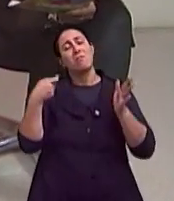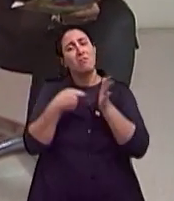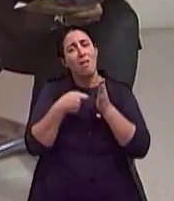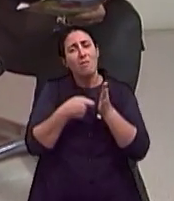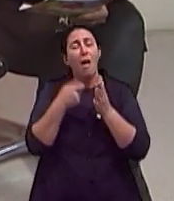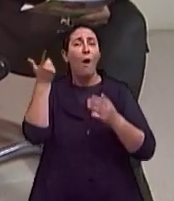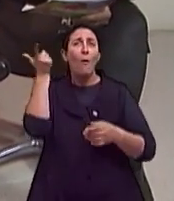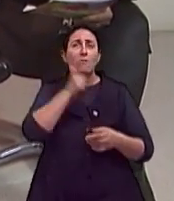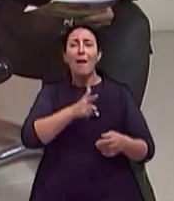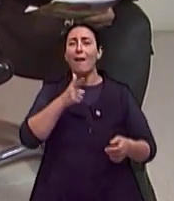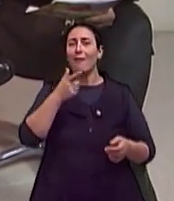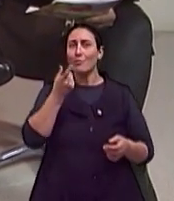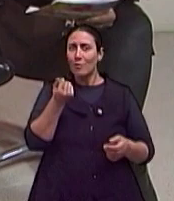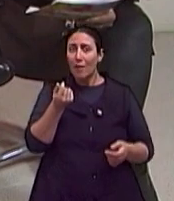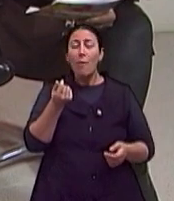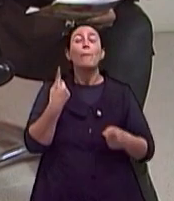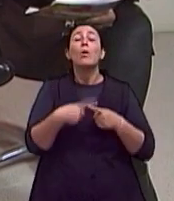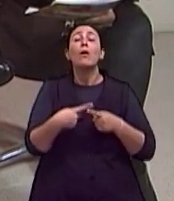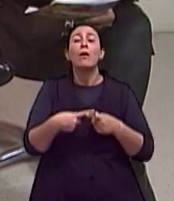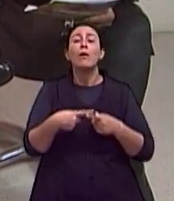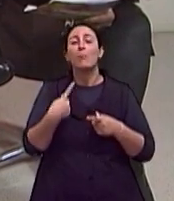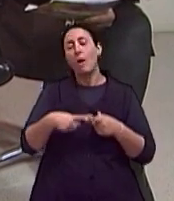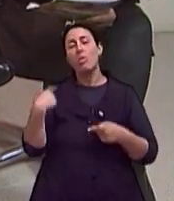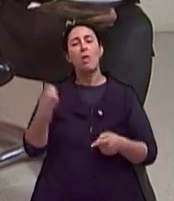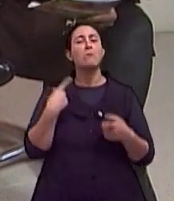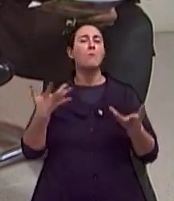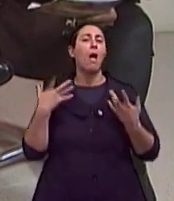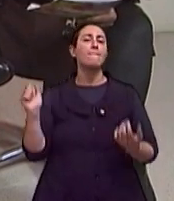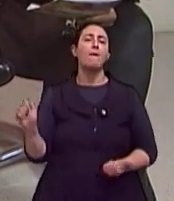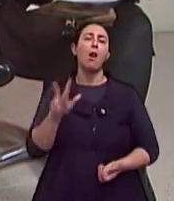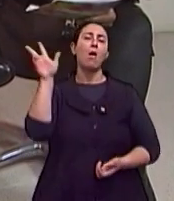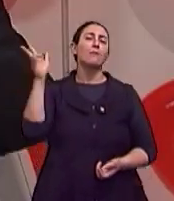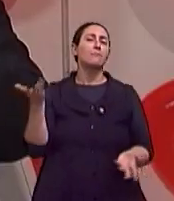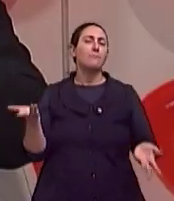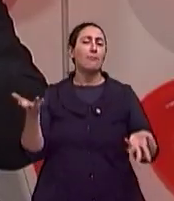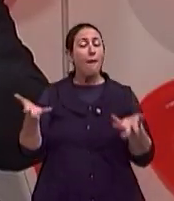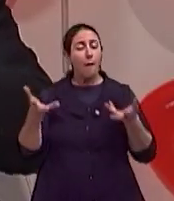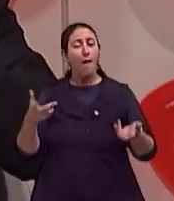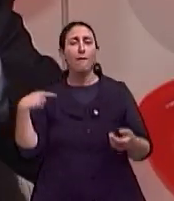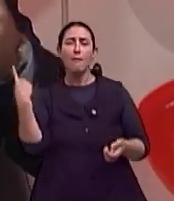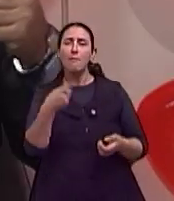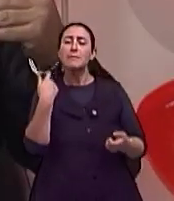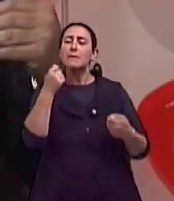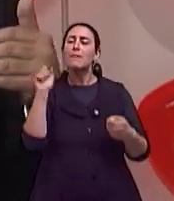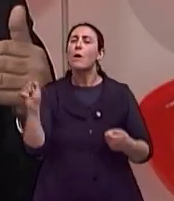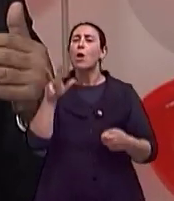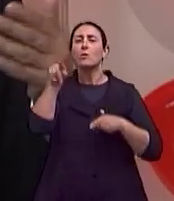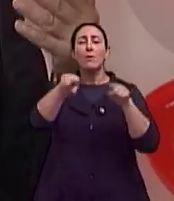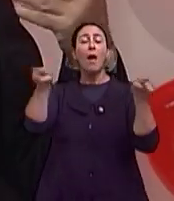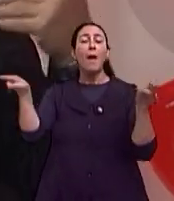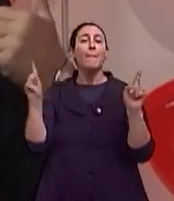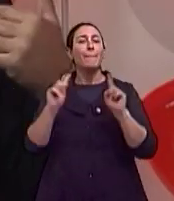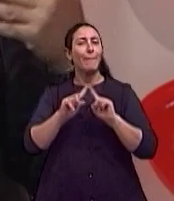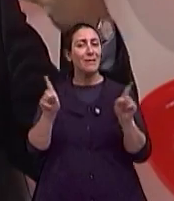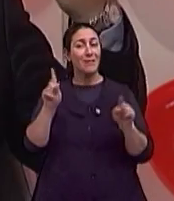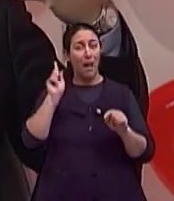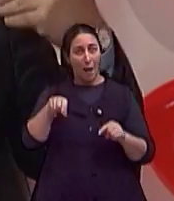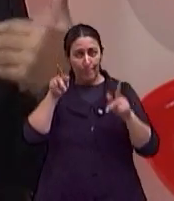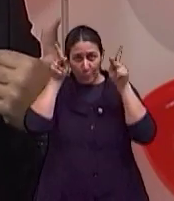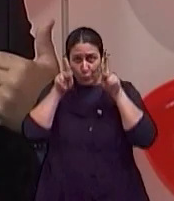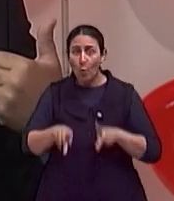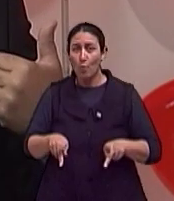da multidão, para quê? Para sermos valorizados pelos outros e valorizarmos os outros. E o fato da pessoa